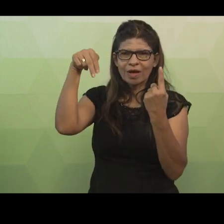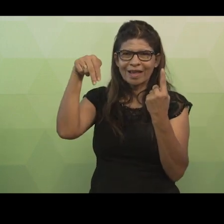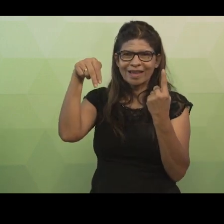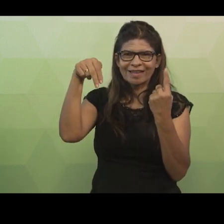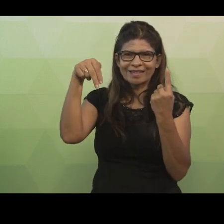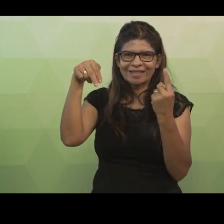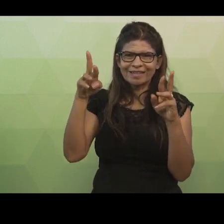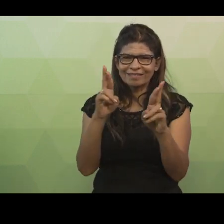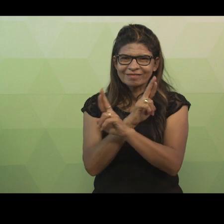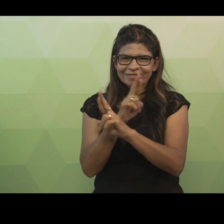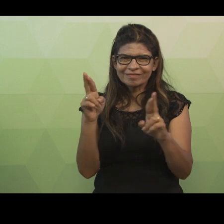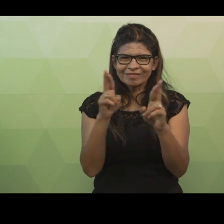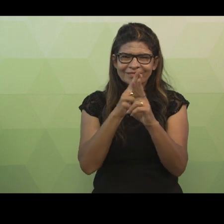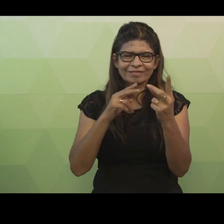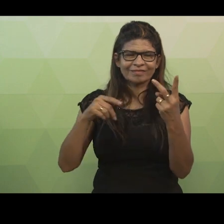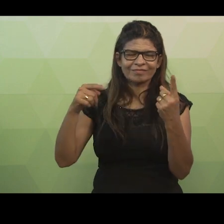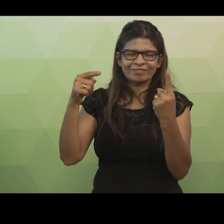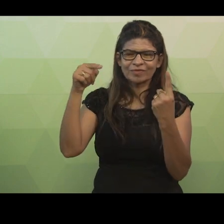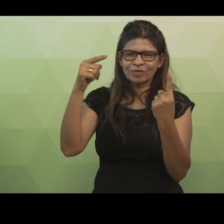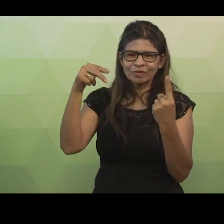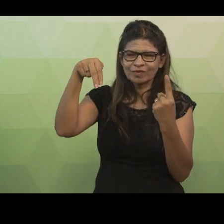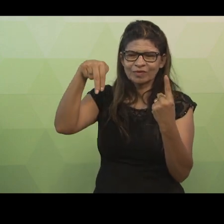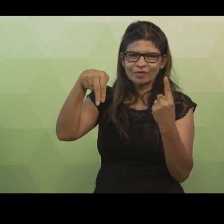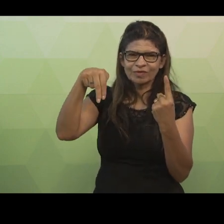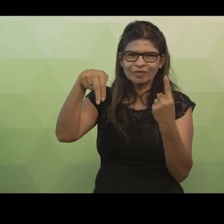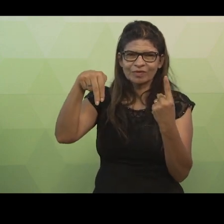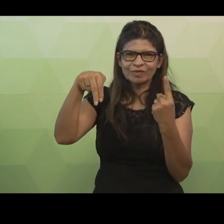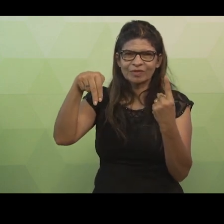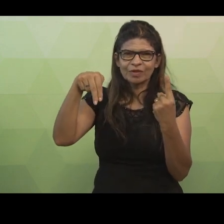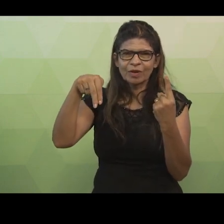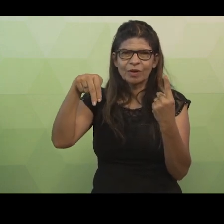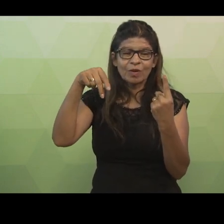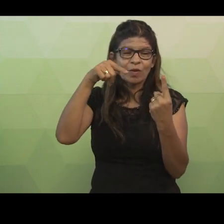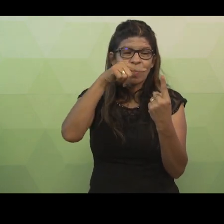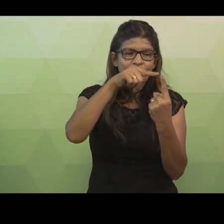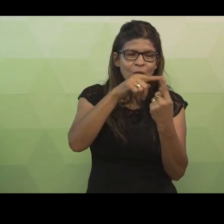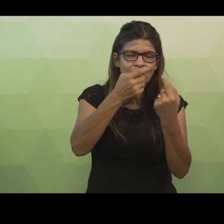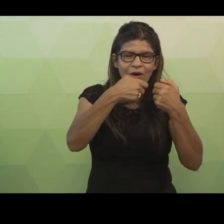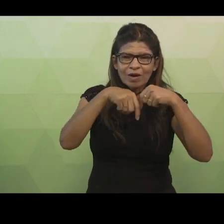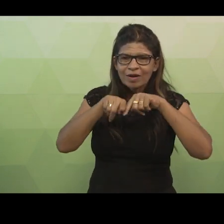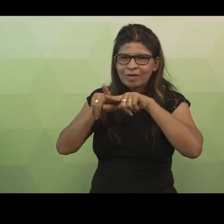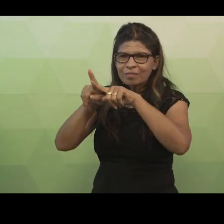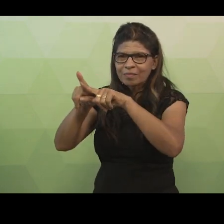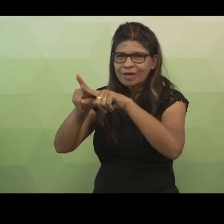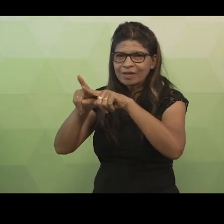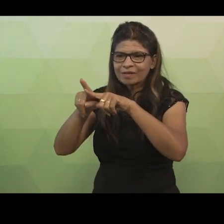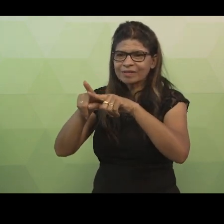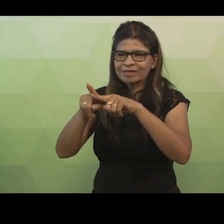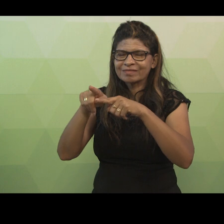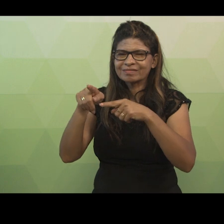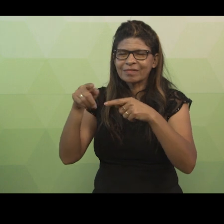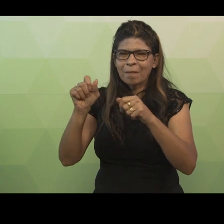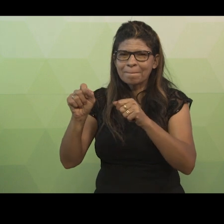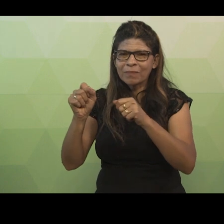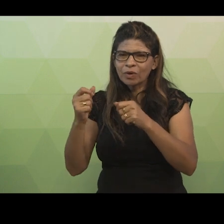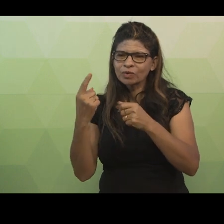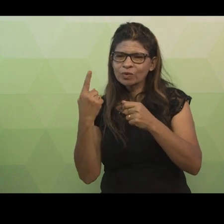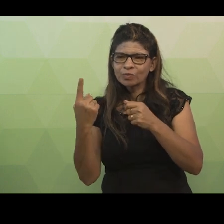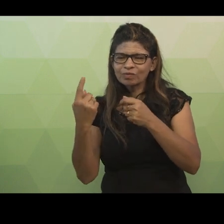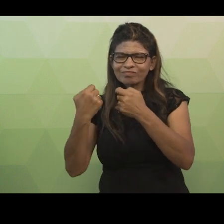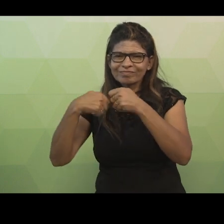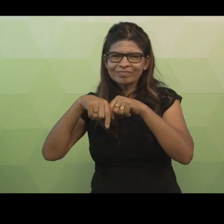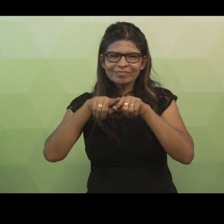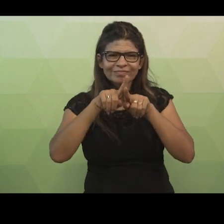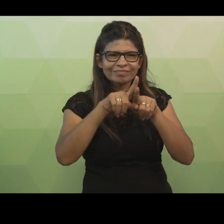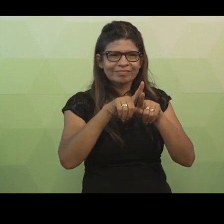empréstimo pode ter N itens do empréstimo associados a ele, mas cada item só pode estar vinculado